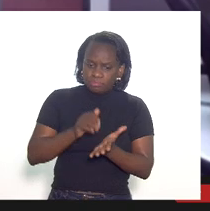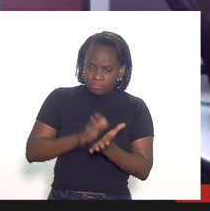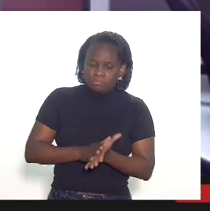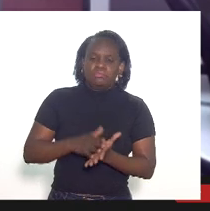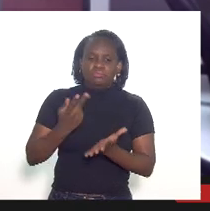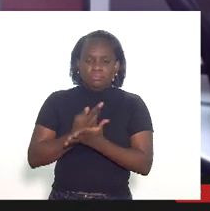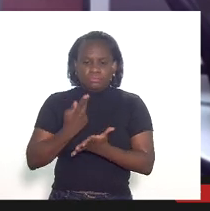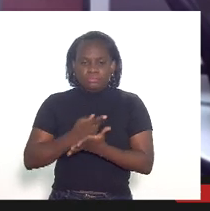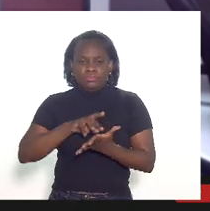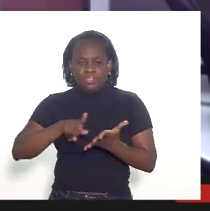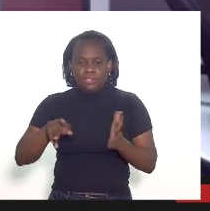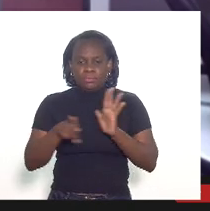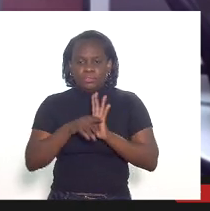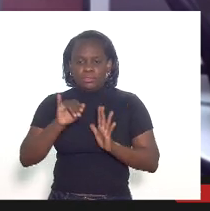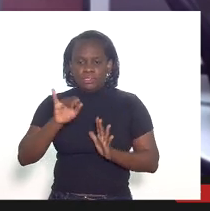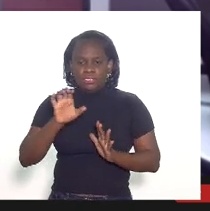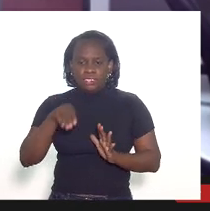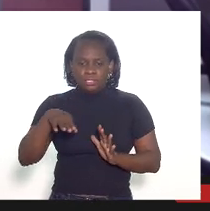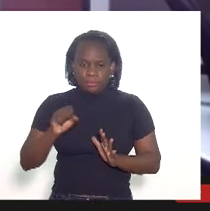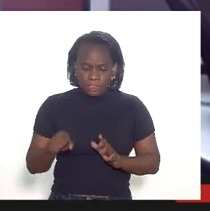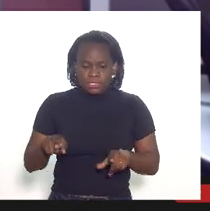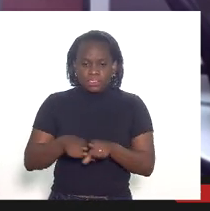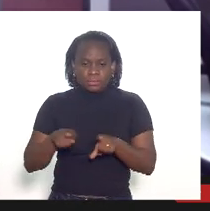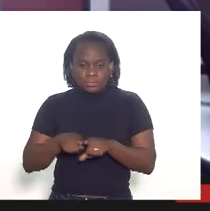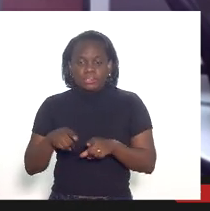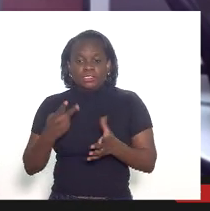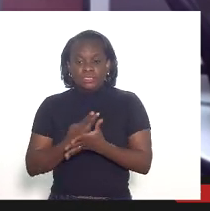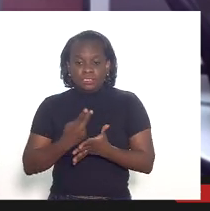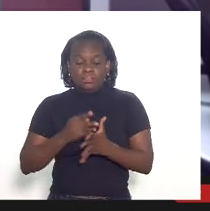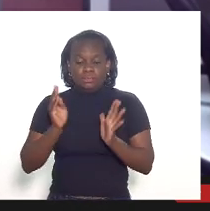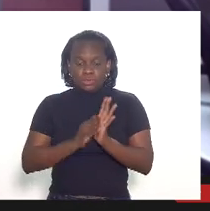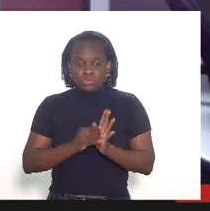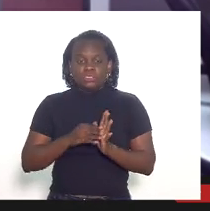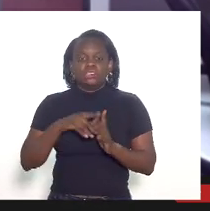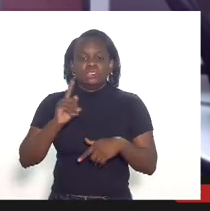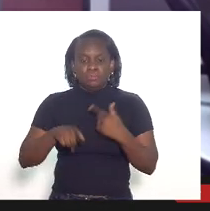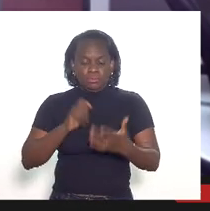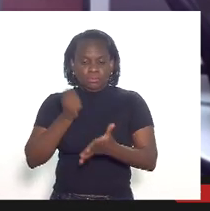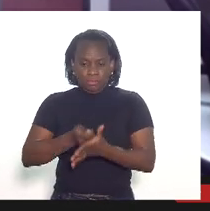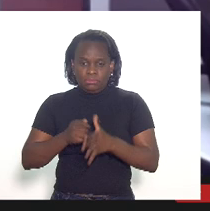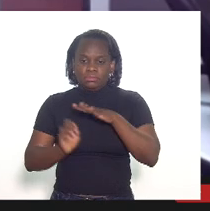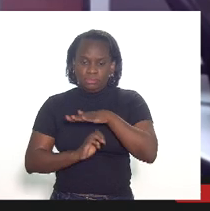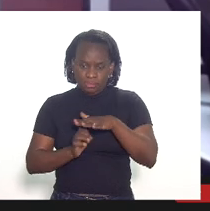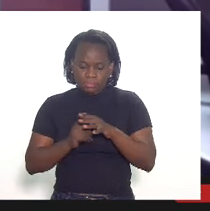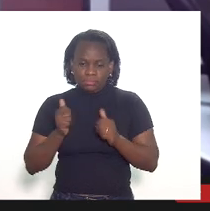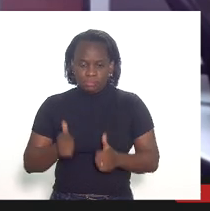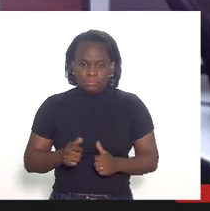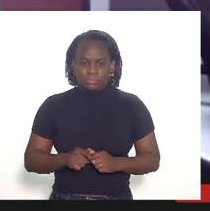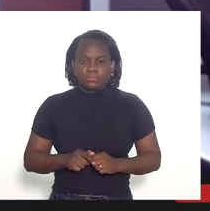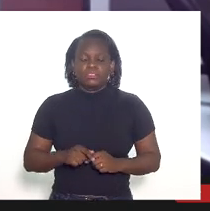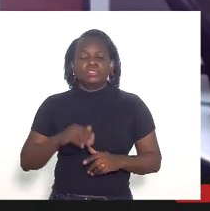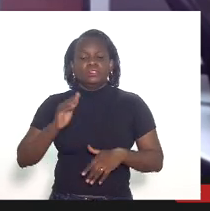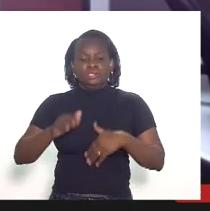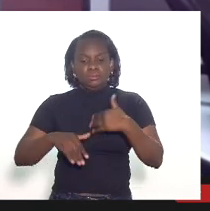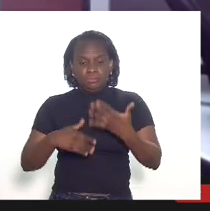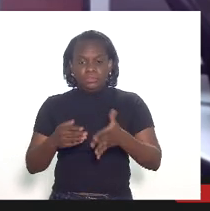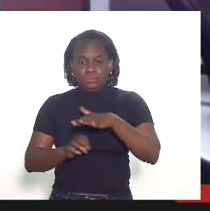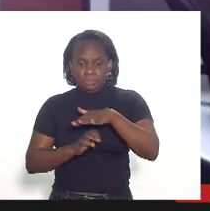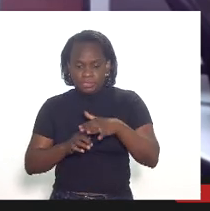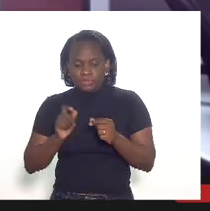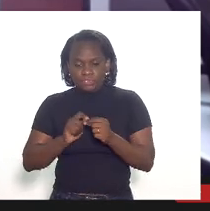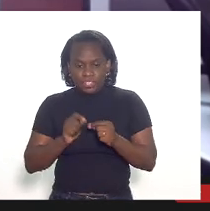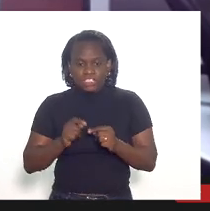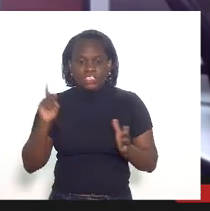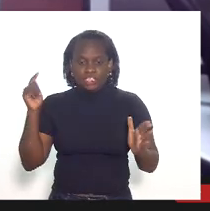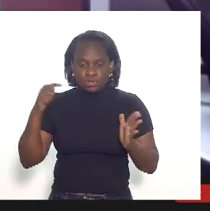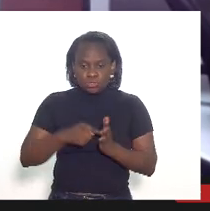relativos ao CMS pelo creditamento indevido que foram liquidados pela concessionária ademais a empresa realizou